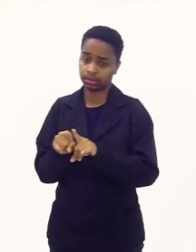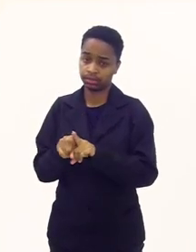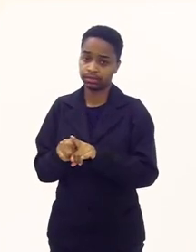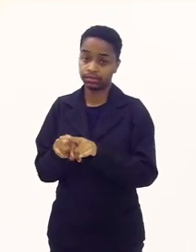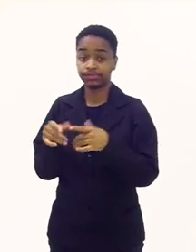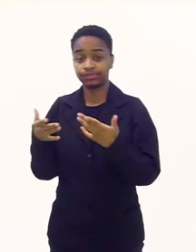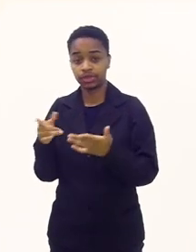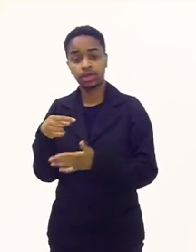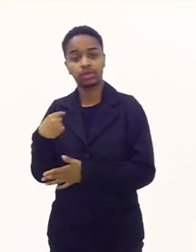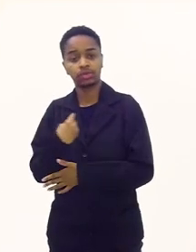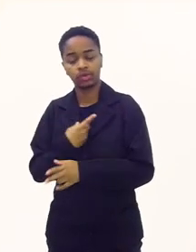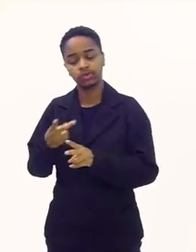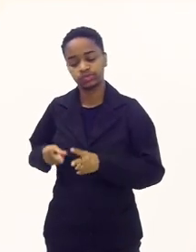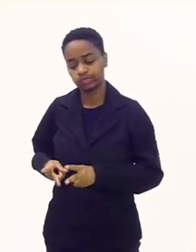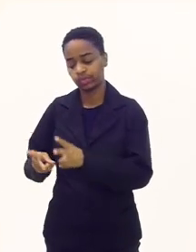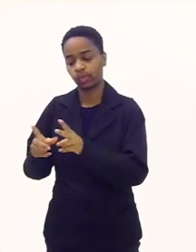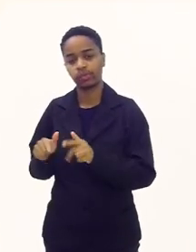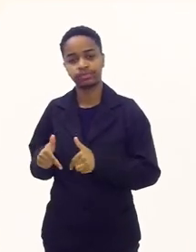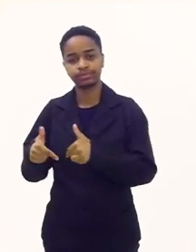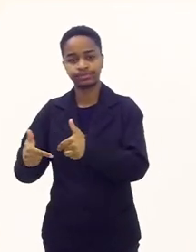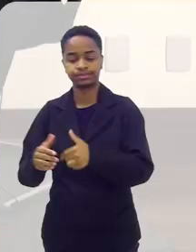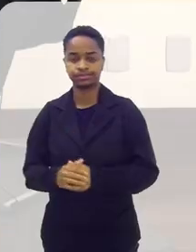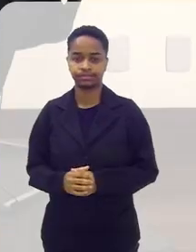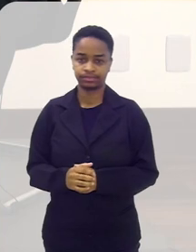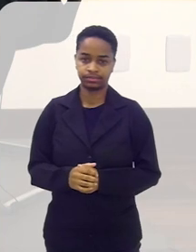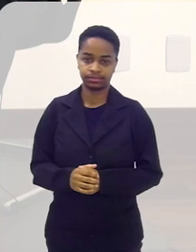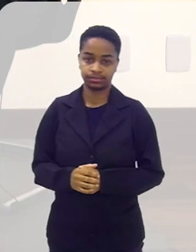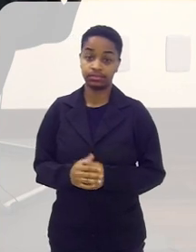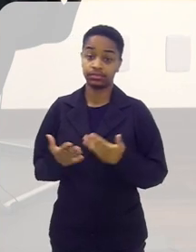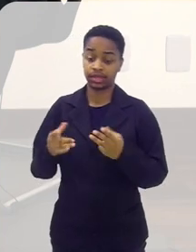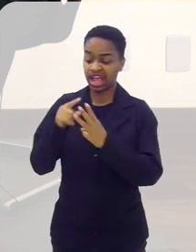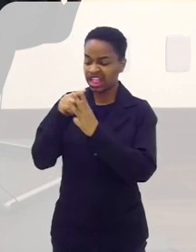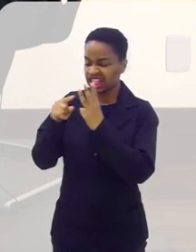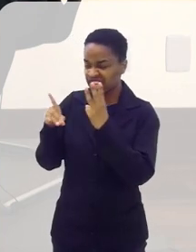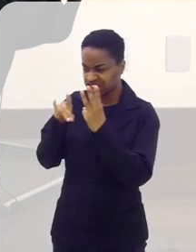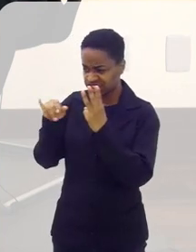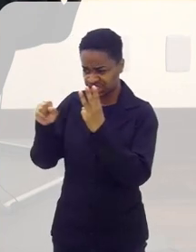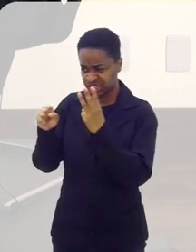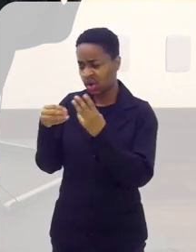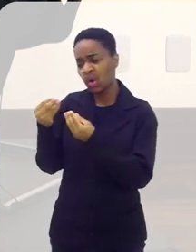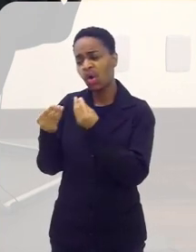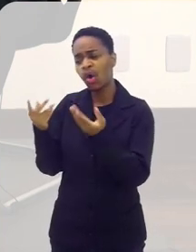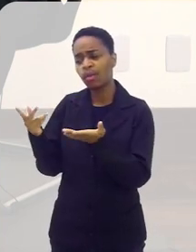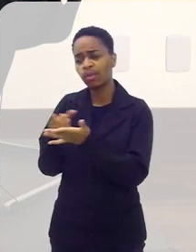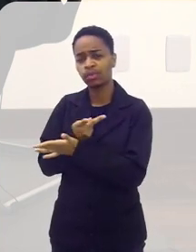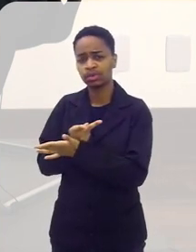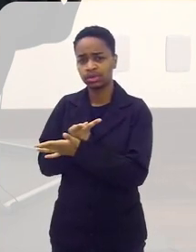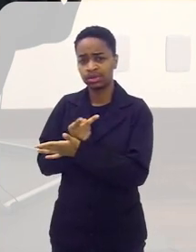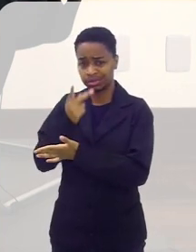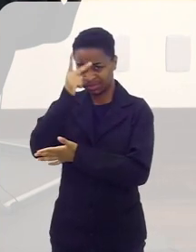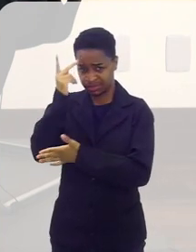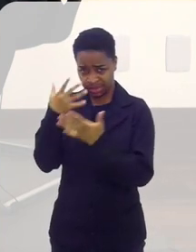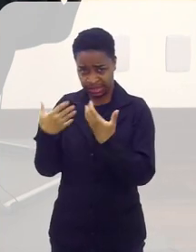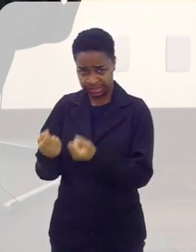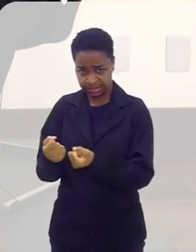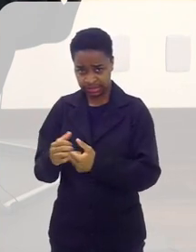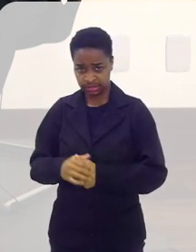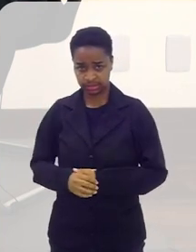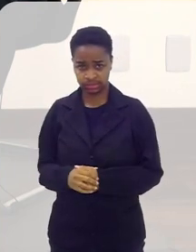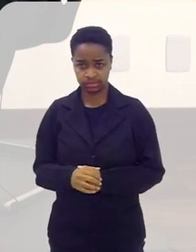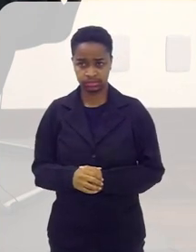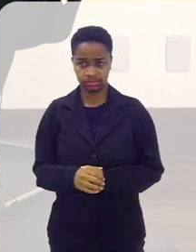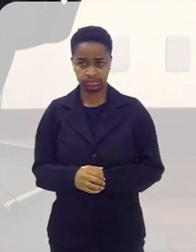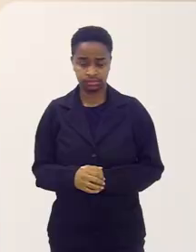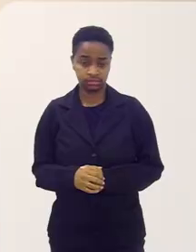E a gente vai fazendo. Agora, três dias. Como é que você vê isso? O pessoal vai nisso?